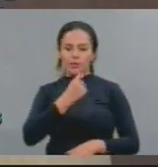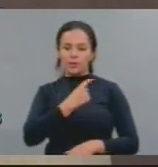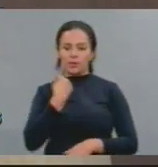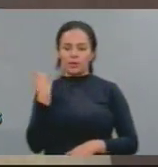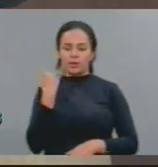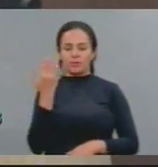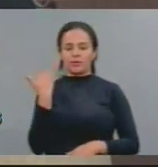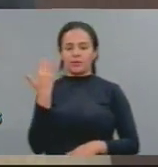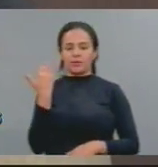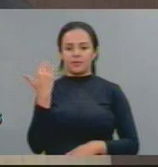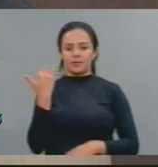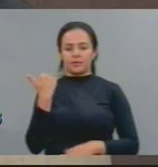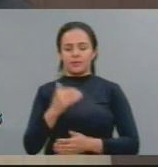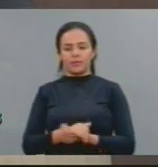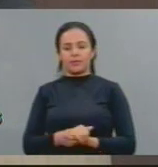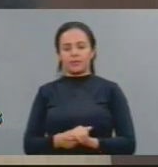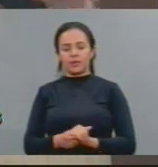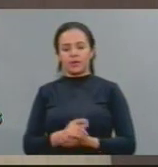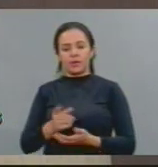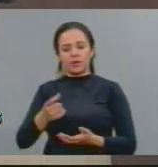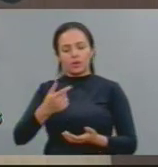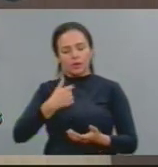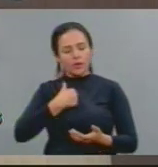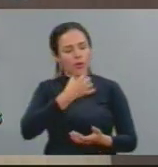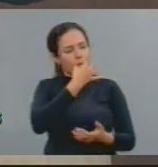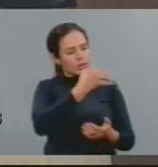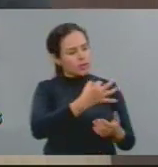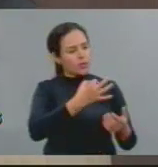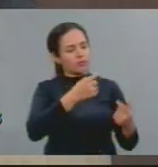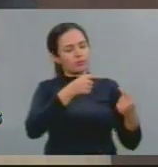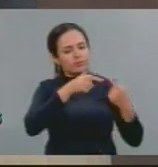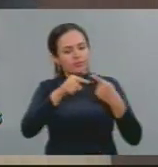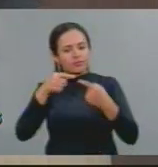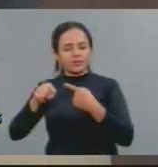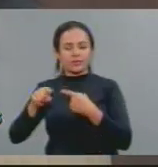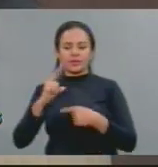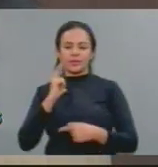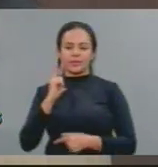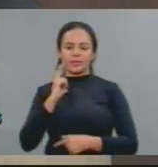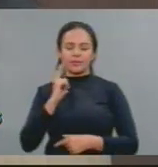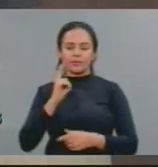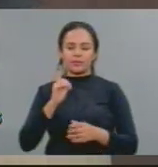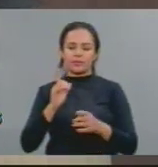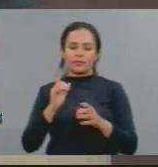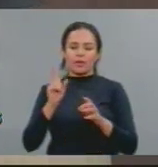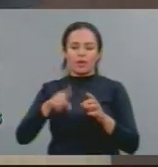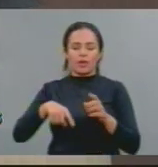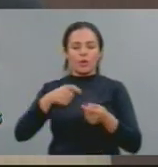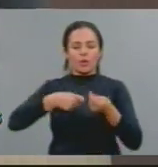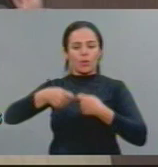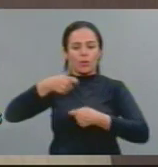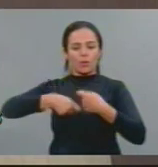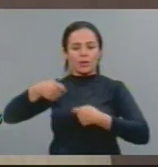A parte de divergências que tenhamos com relação à estrutura econômica da sociedade,